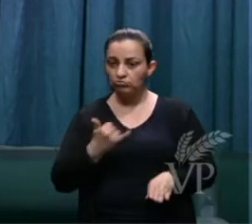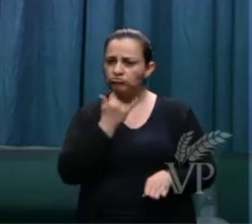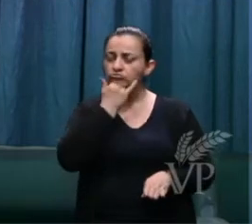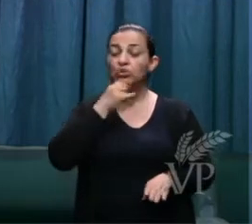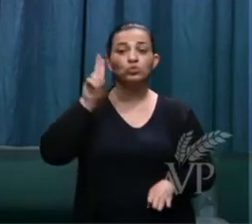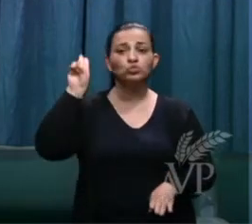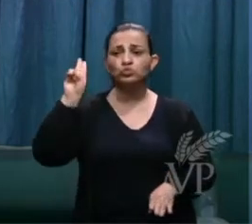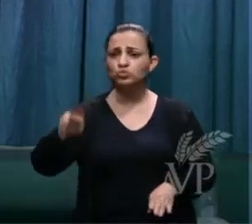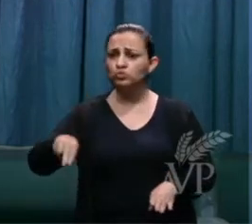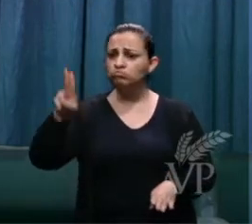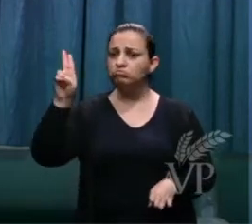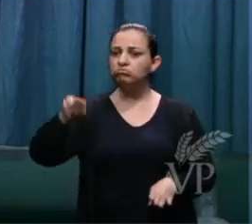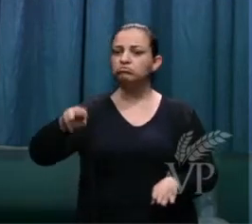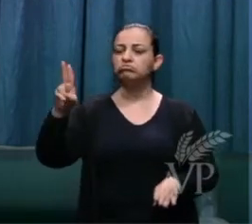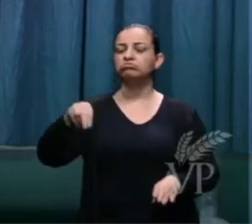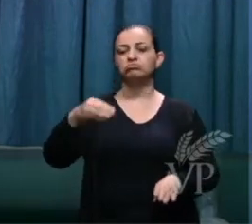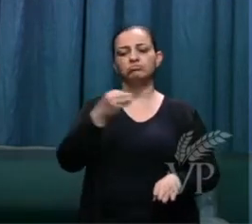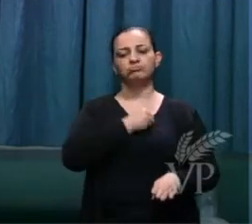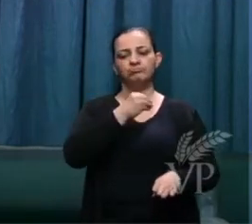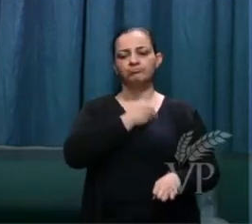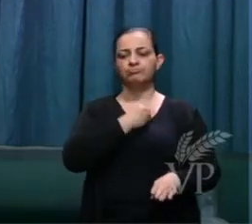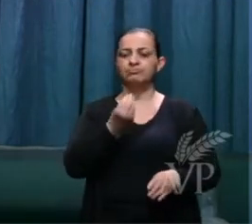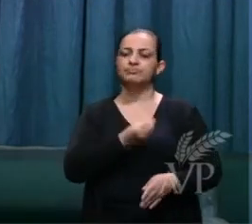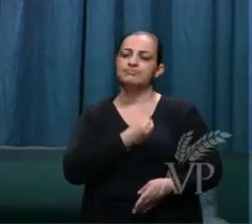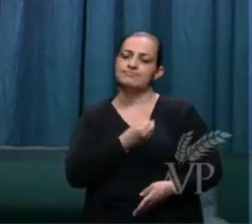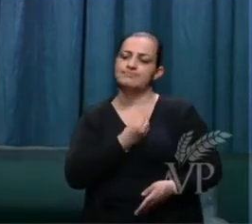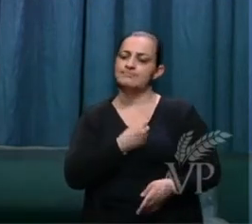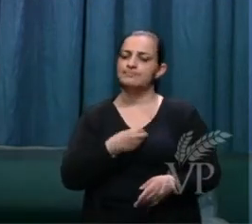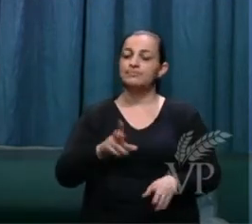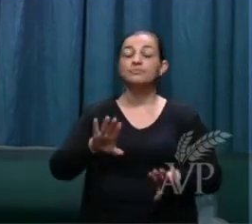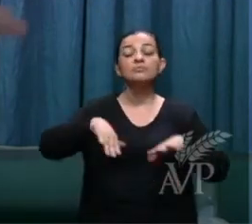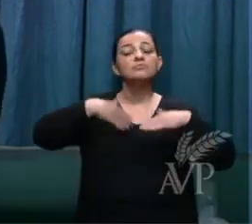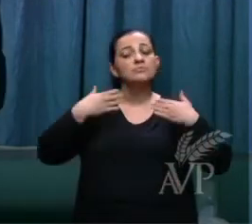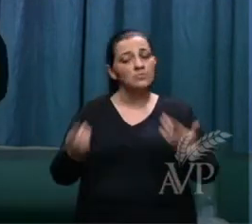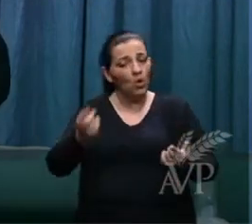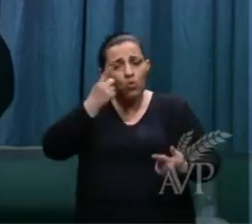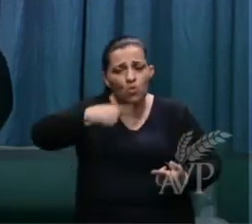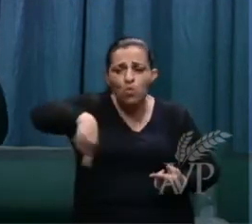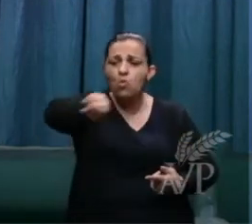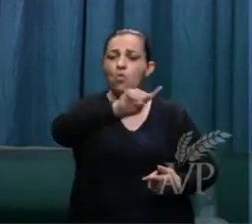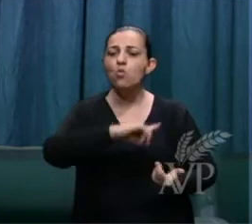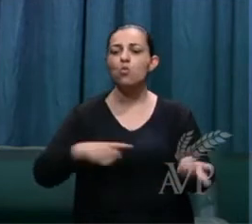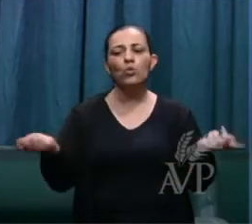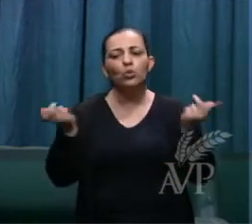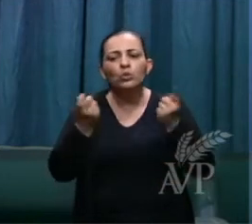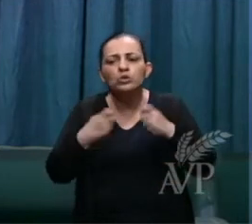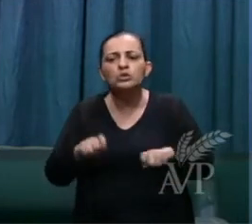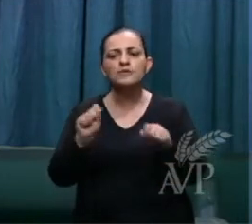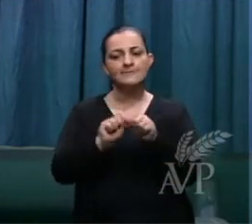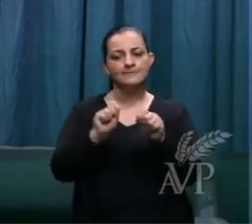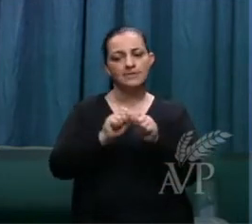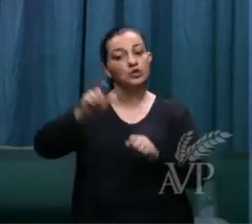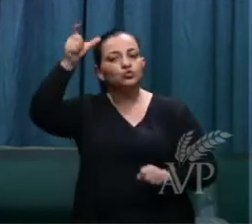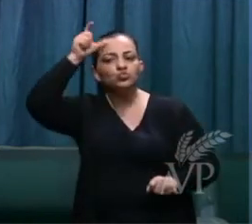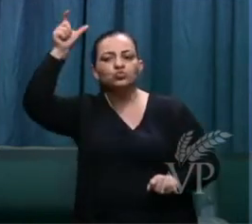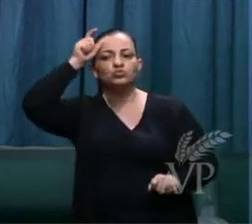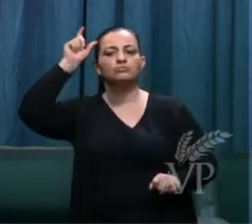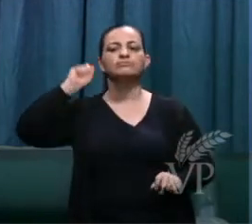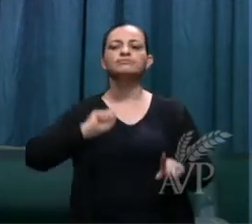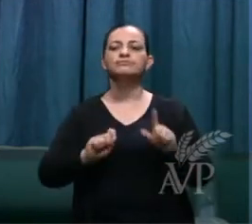nunca pecamos aí você poderá fazer do diabo